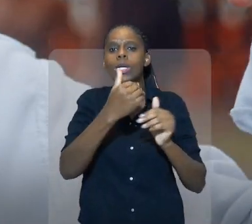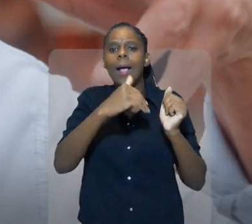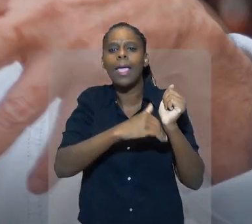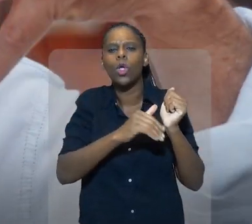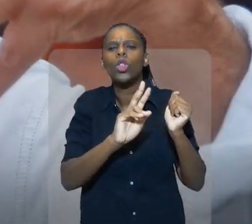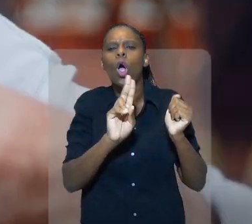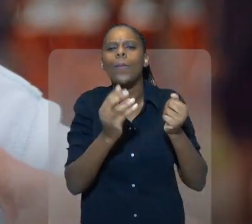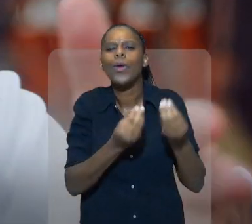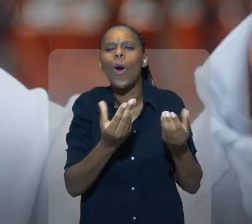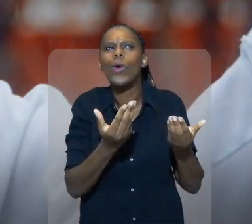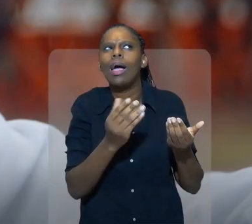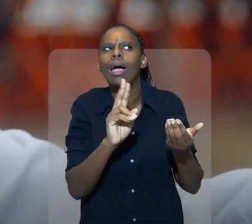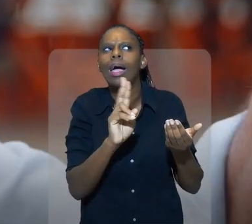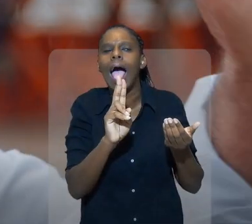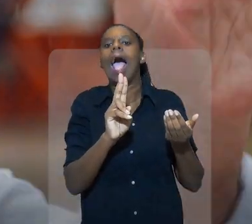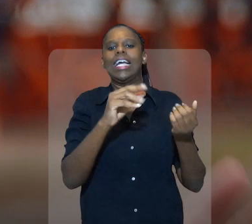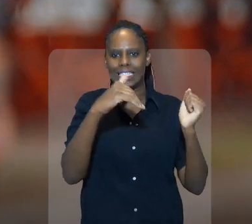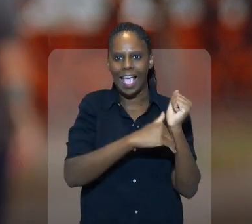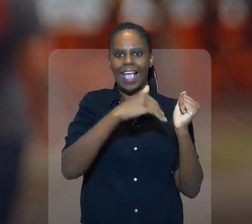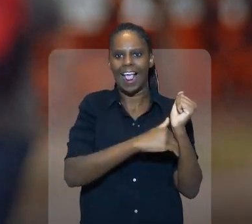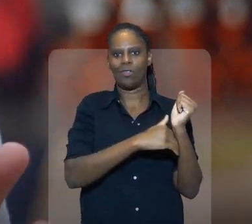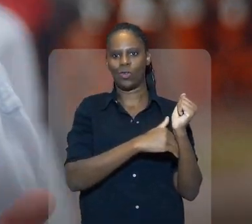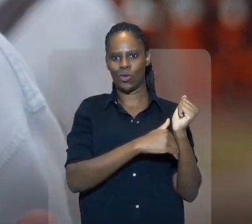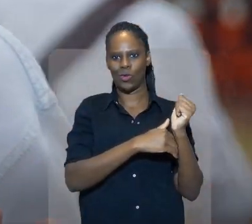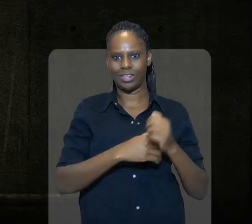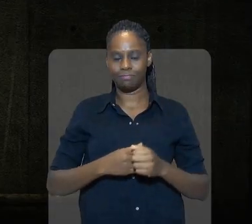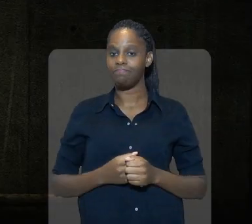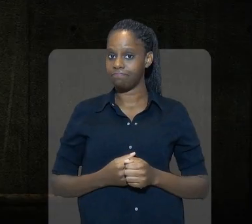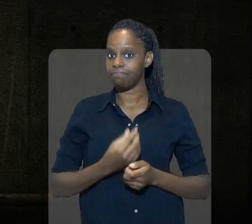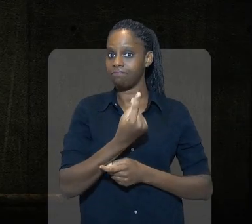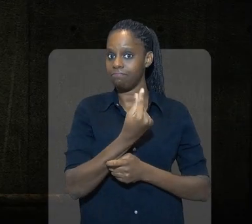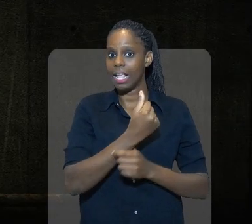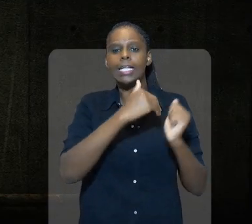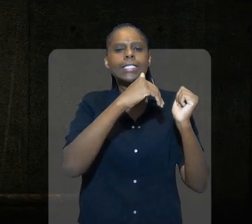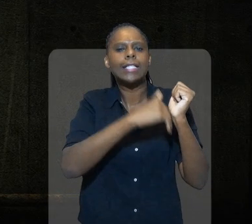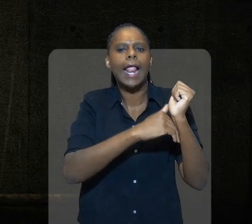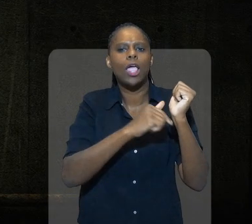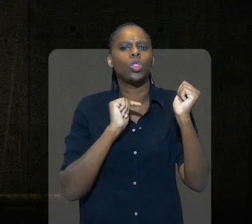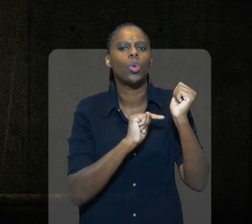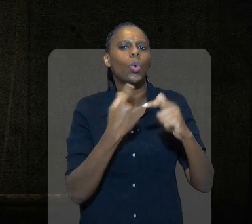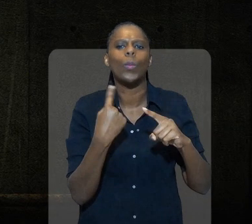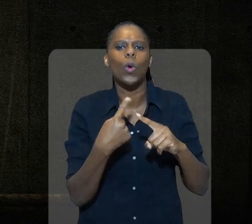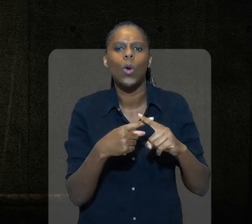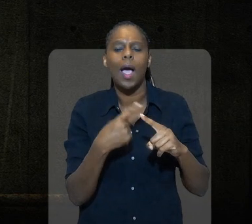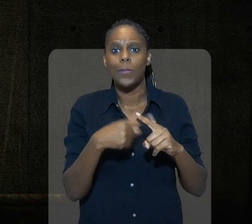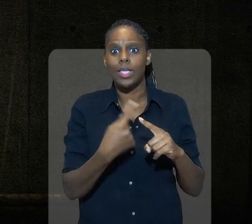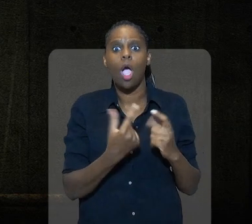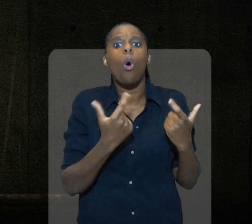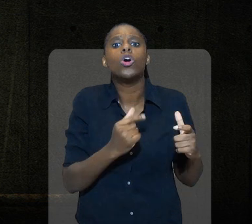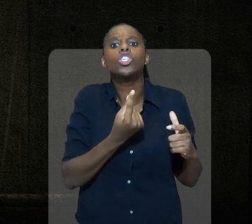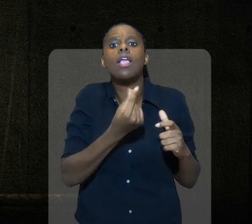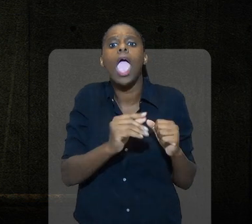orçamento obscuro. Como é que é o nome desse? Orçamento secreto. O secreto. O orçamento é chamado de secreto porque o